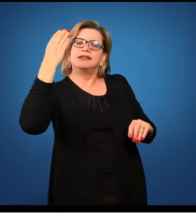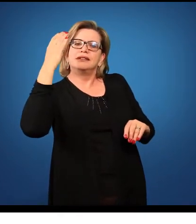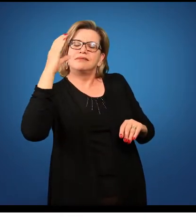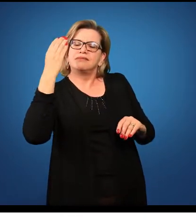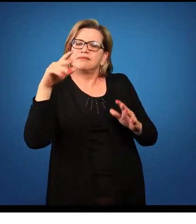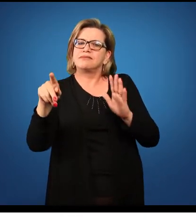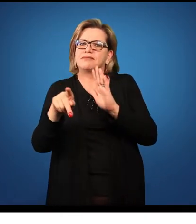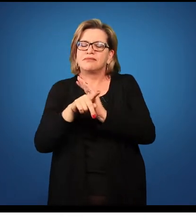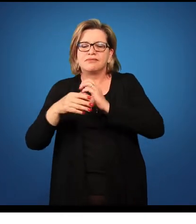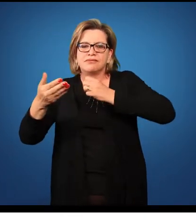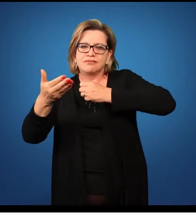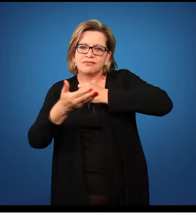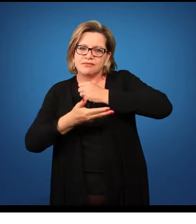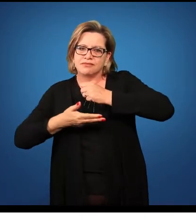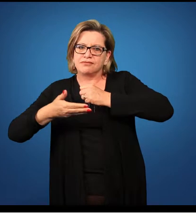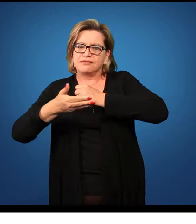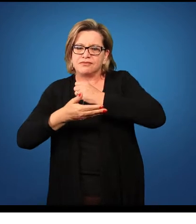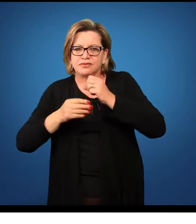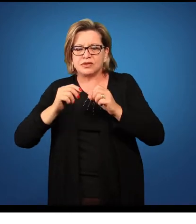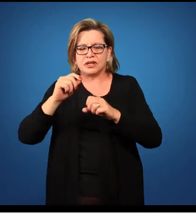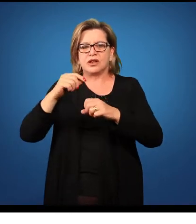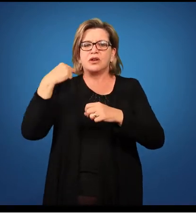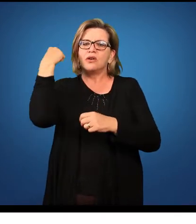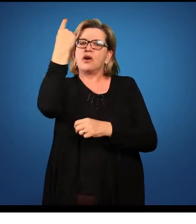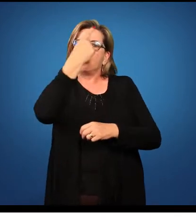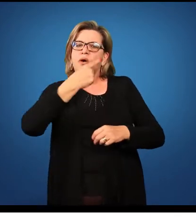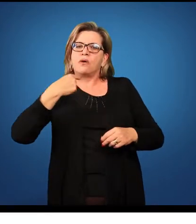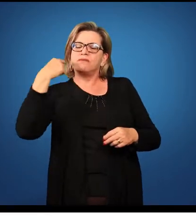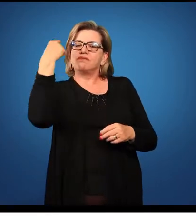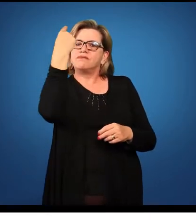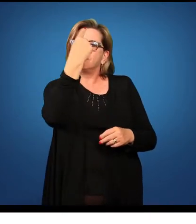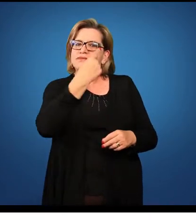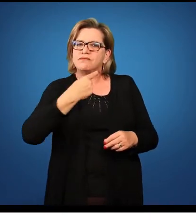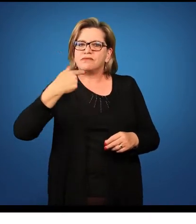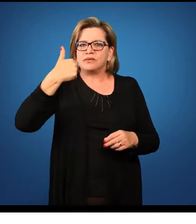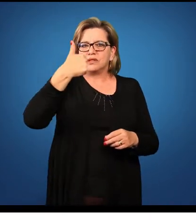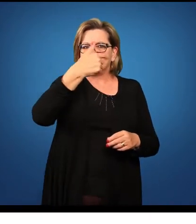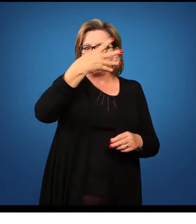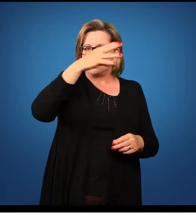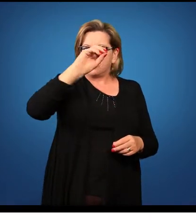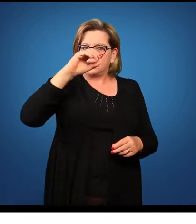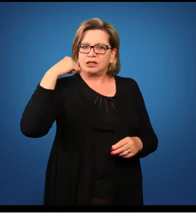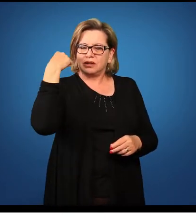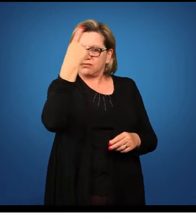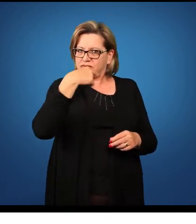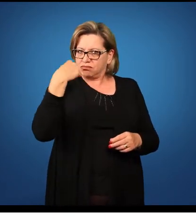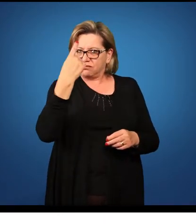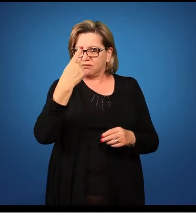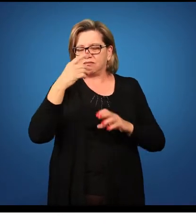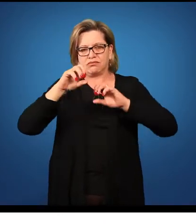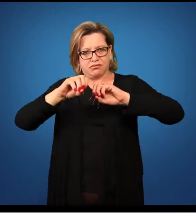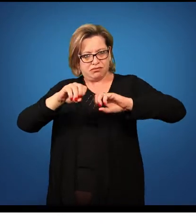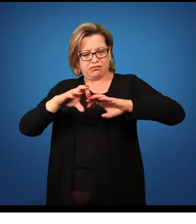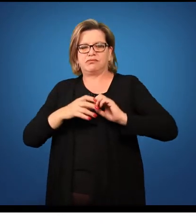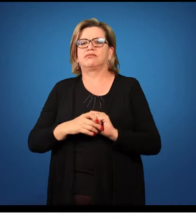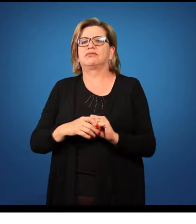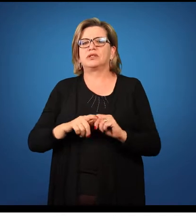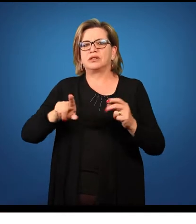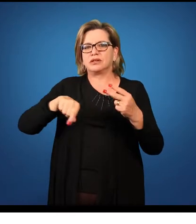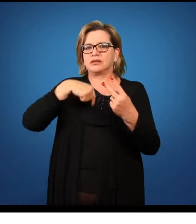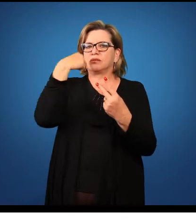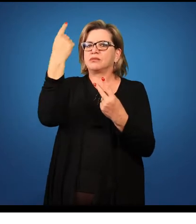Fundamental, com uma carga horária de 140 horas-aula. E,